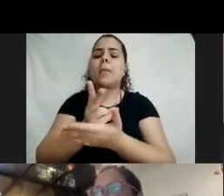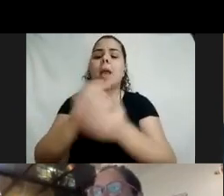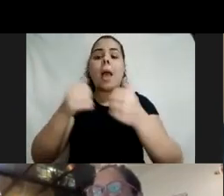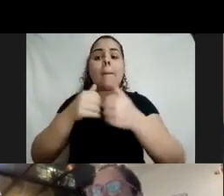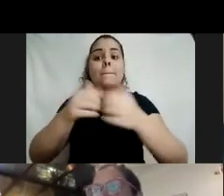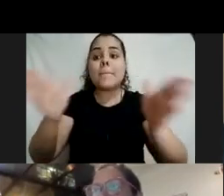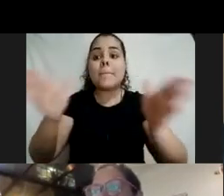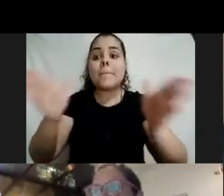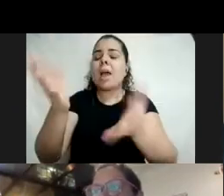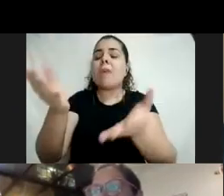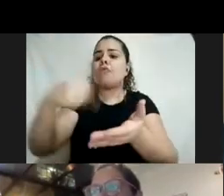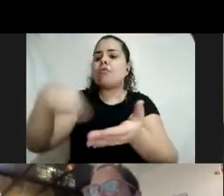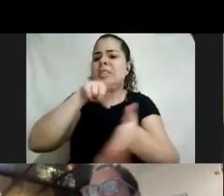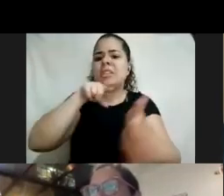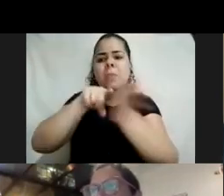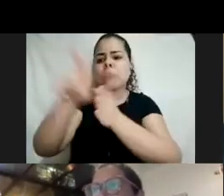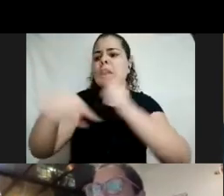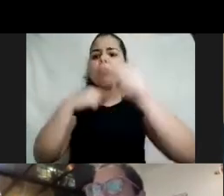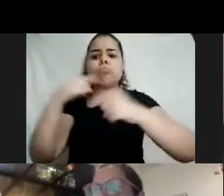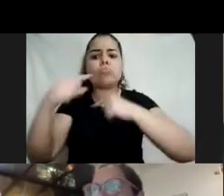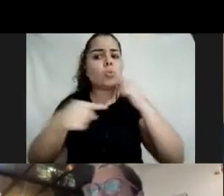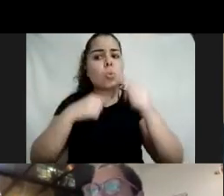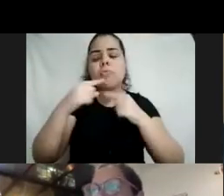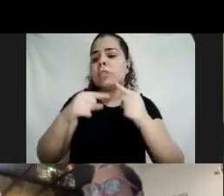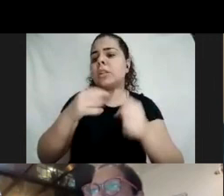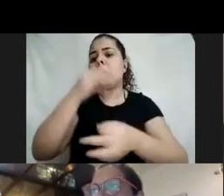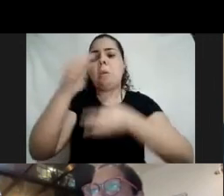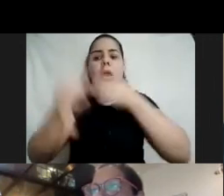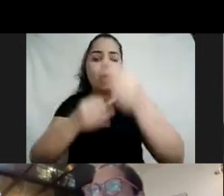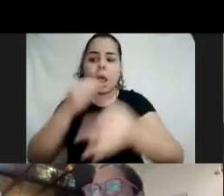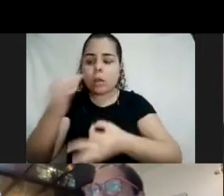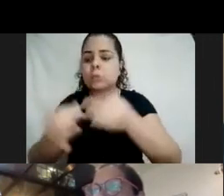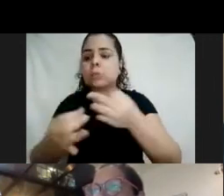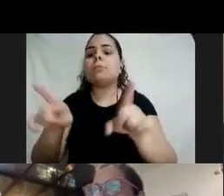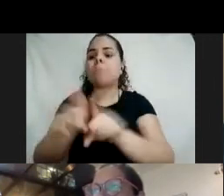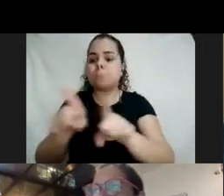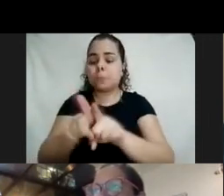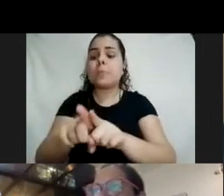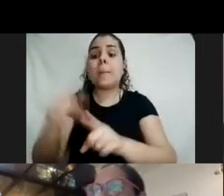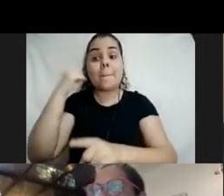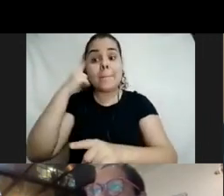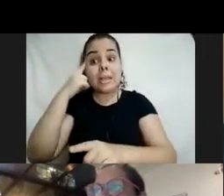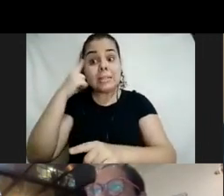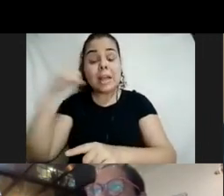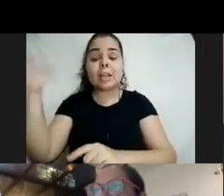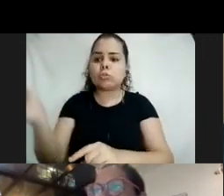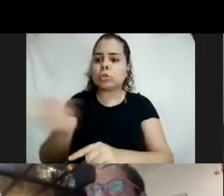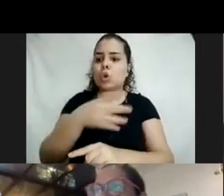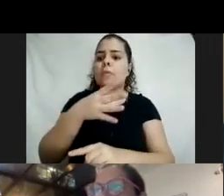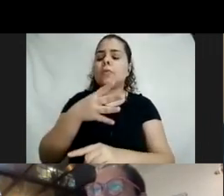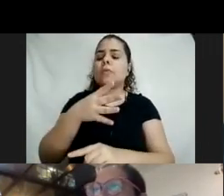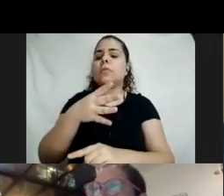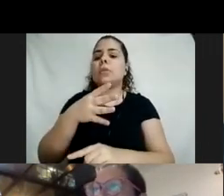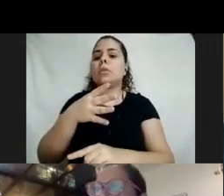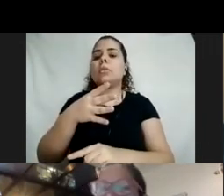dúvidas, né, as questões e aí também sugestões para a gente pensar em novas, em novas